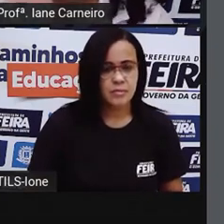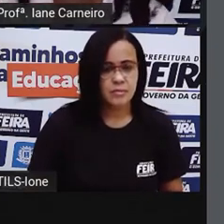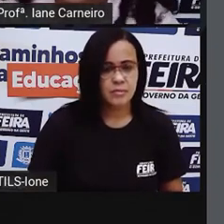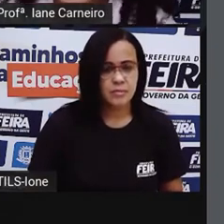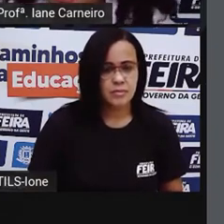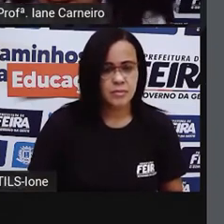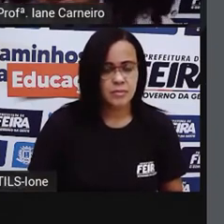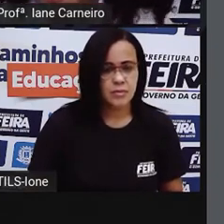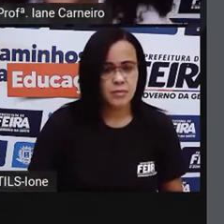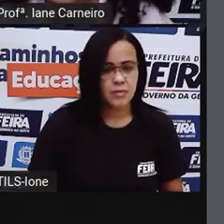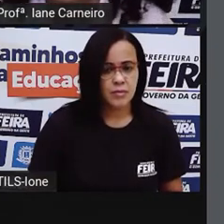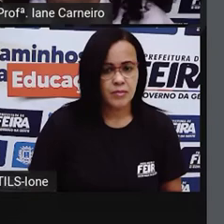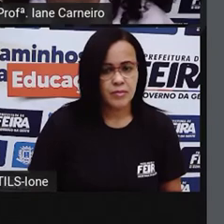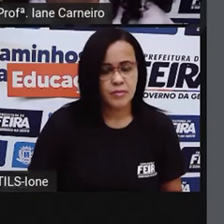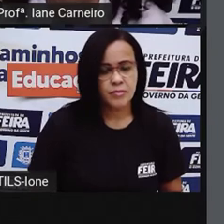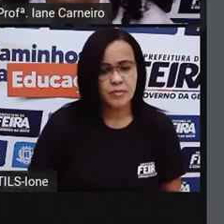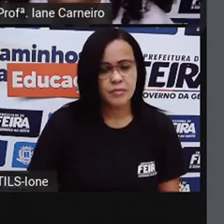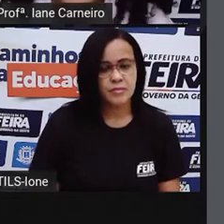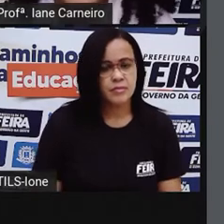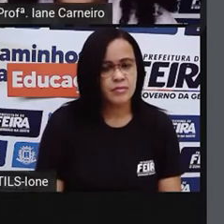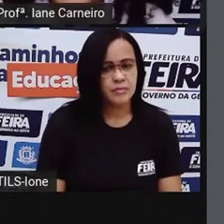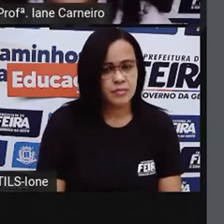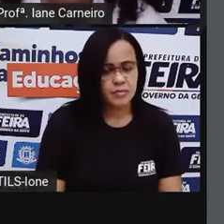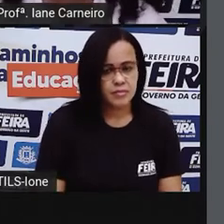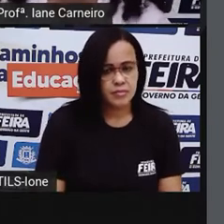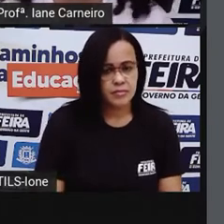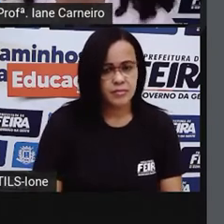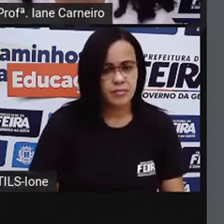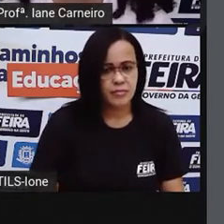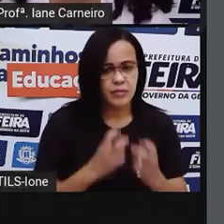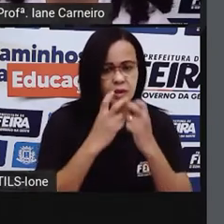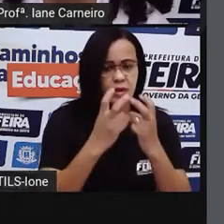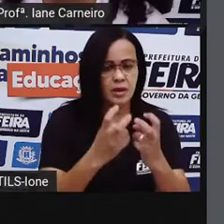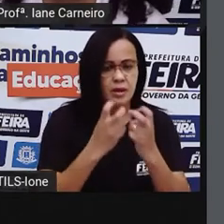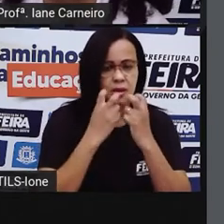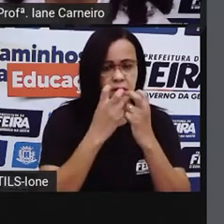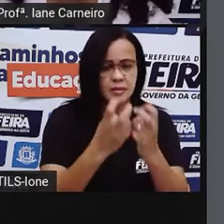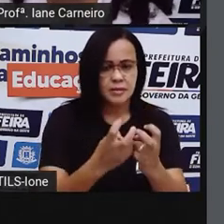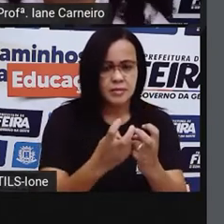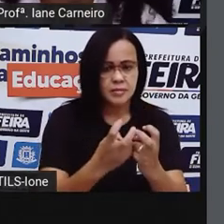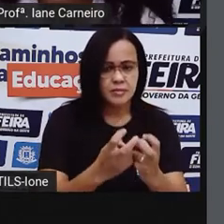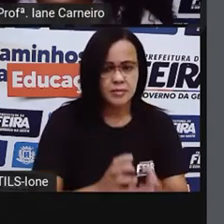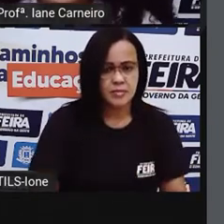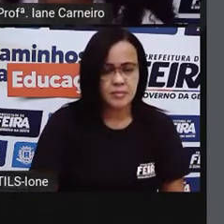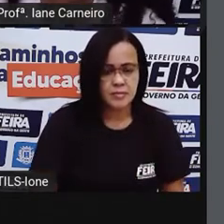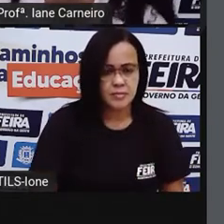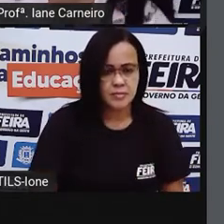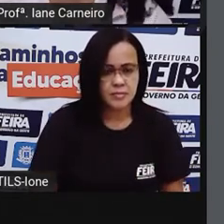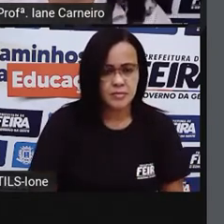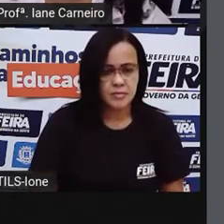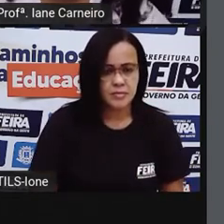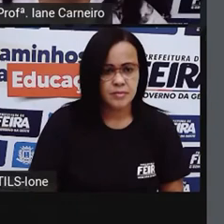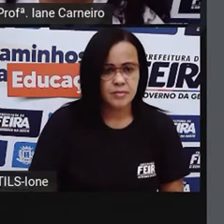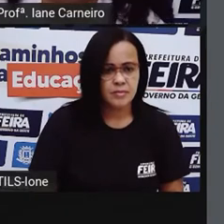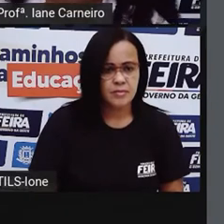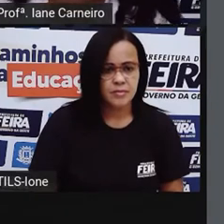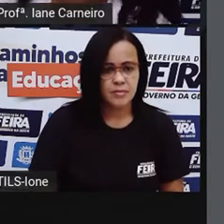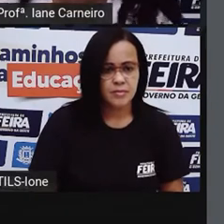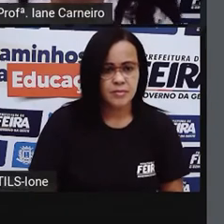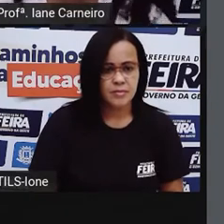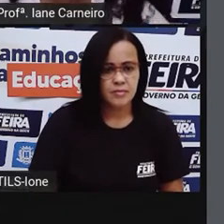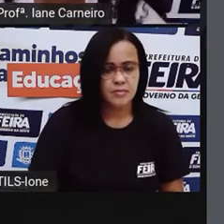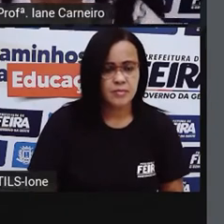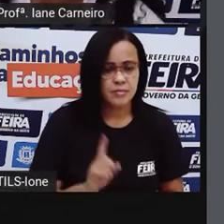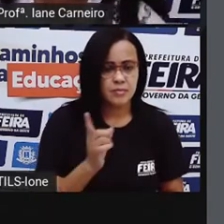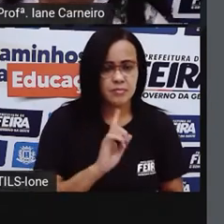aqui te priderei. Ai, ai, não, eu venho, majestade, apenas